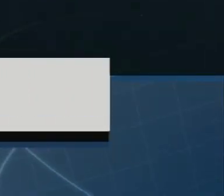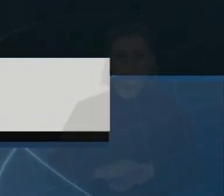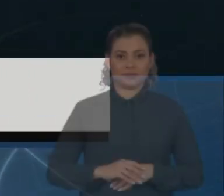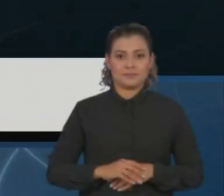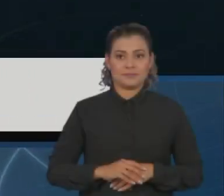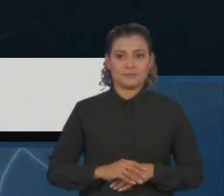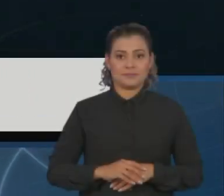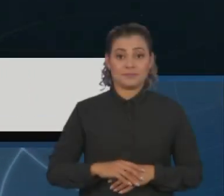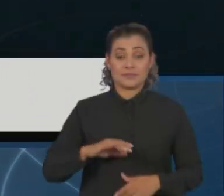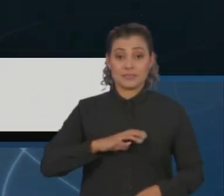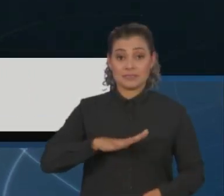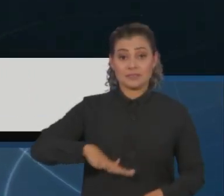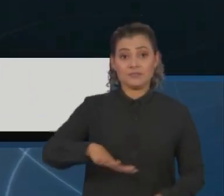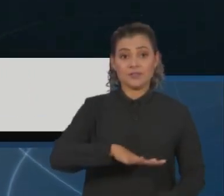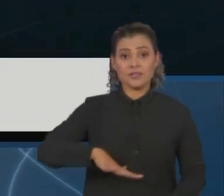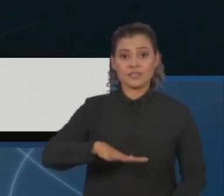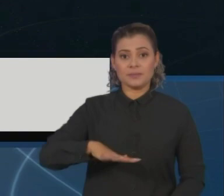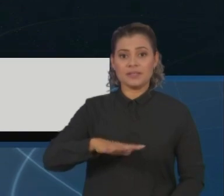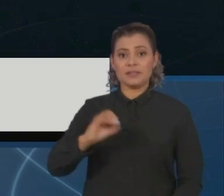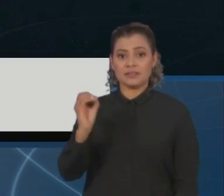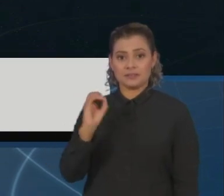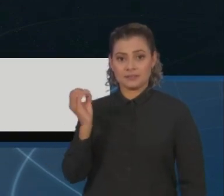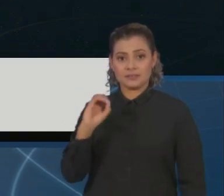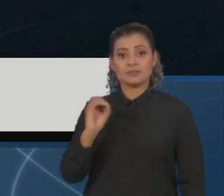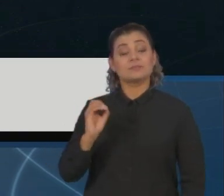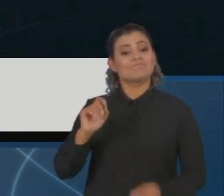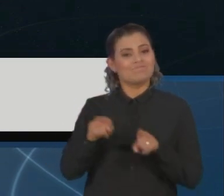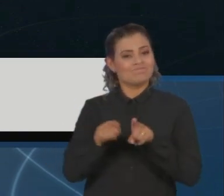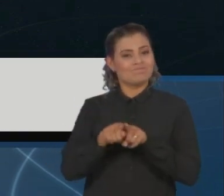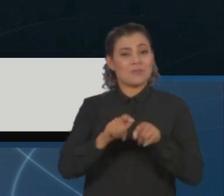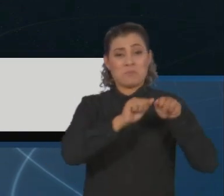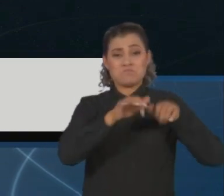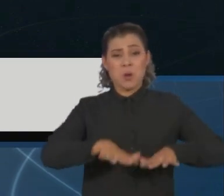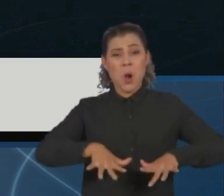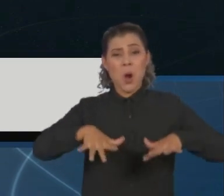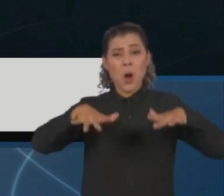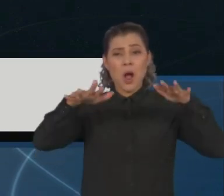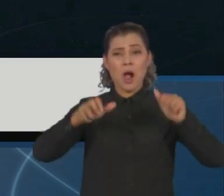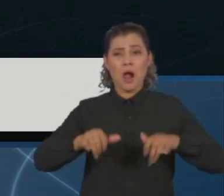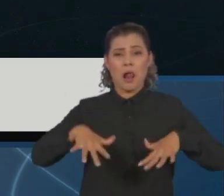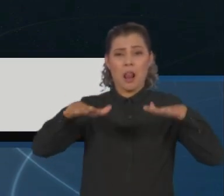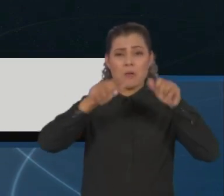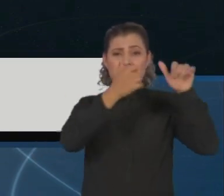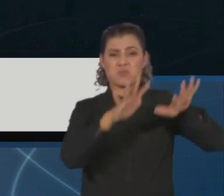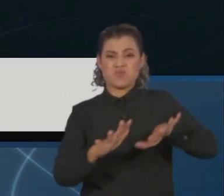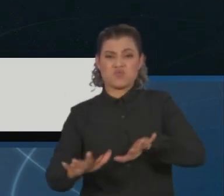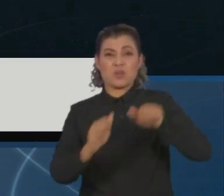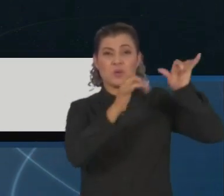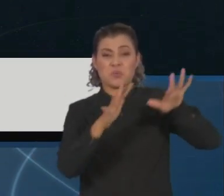A cidade de Osasco, na região metropolitana, declarou estado de calamidade depois de desabamento.